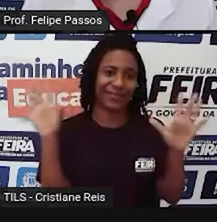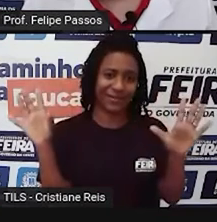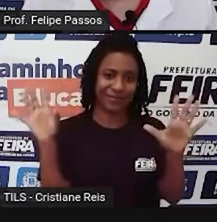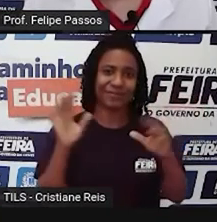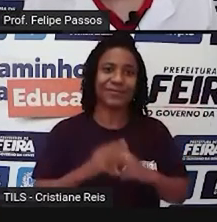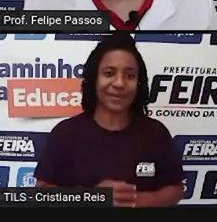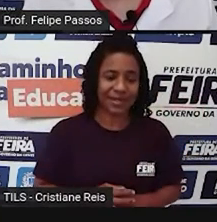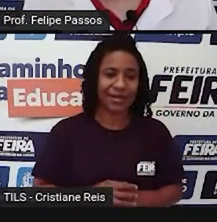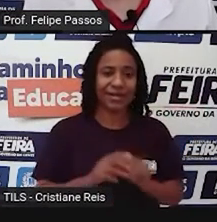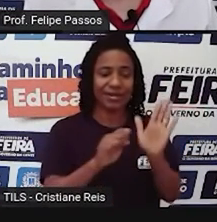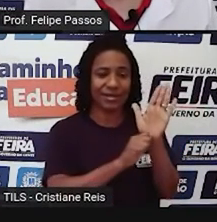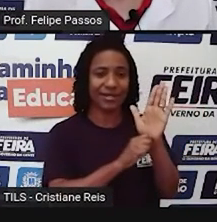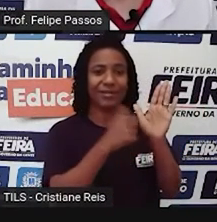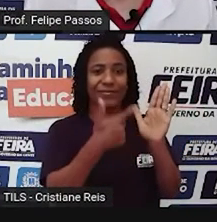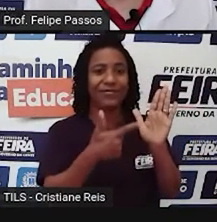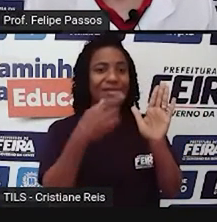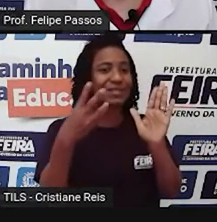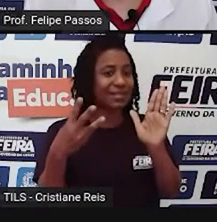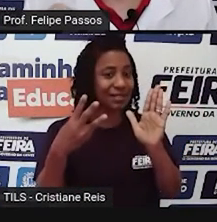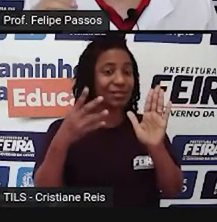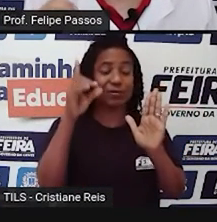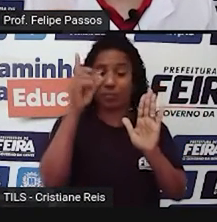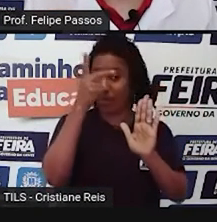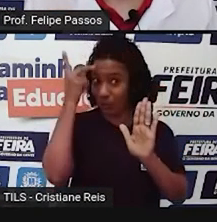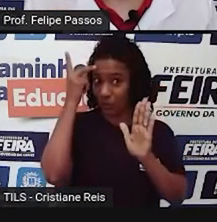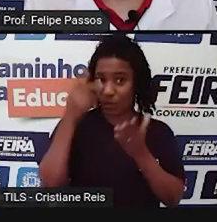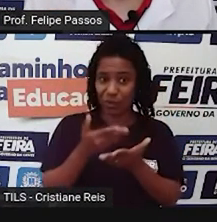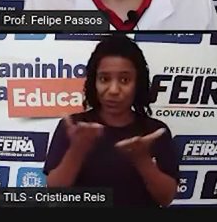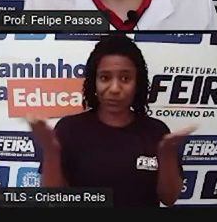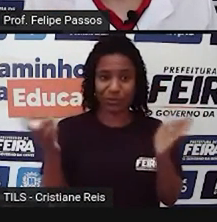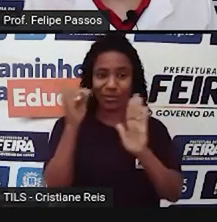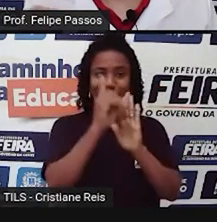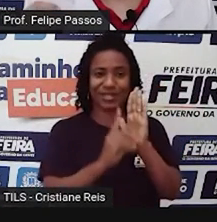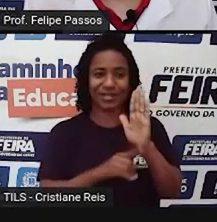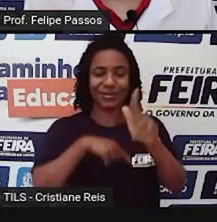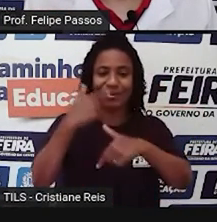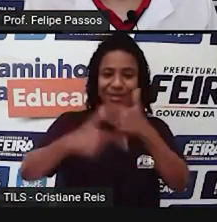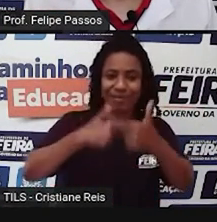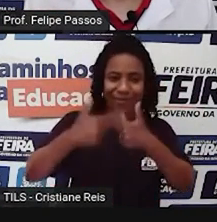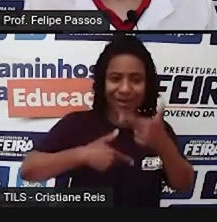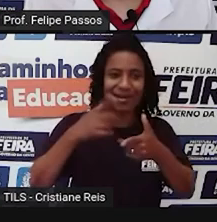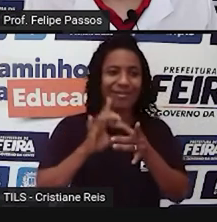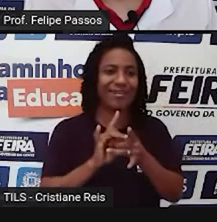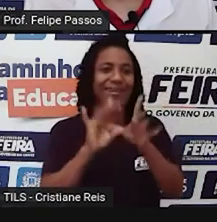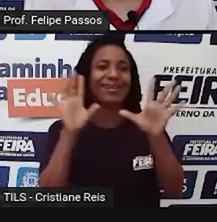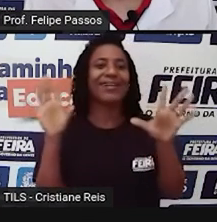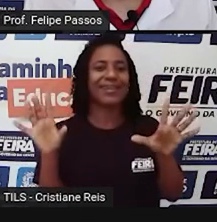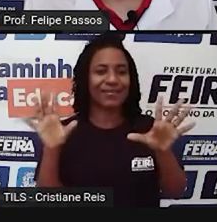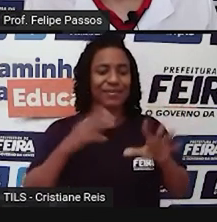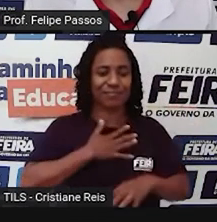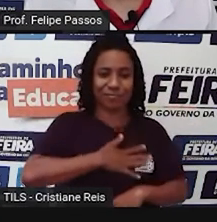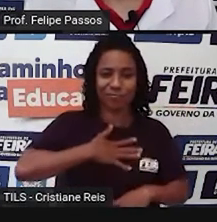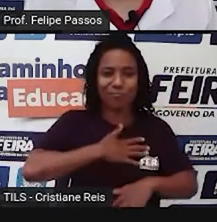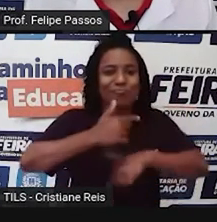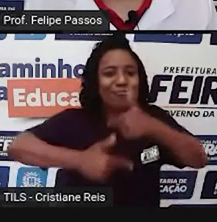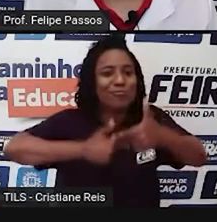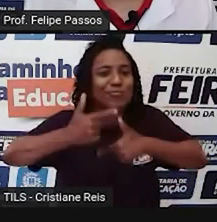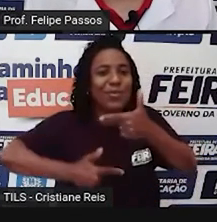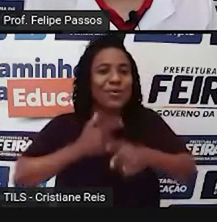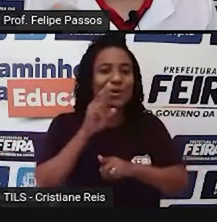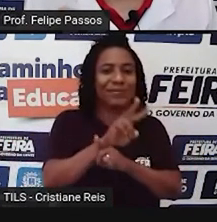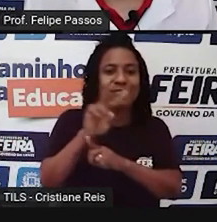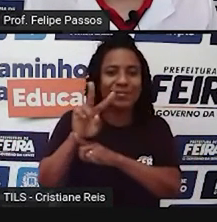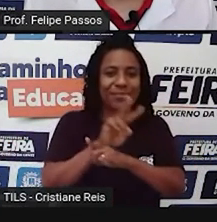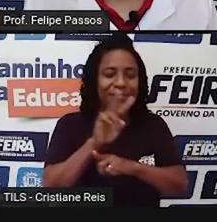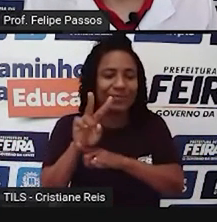23. Toda pessoa tem direito ao trabalho, à livre escolha do trabalho, à condição executativa e satisfatória de trabalho e à proteção